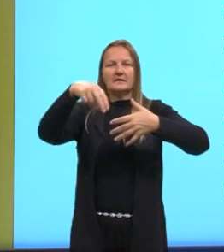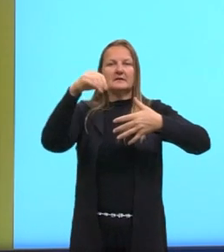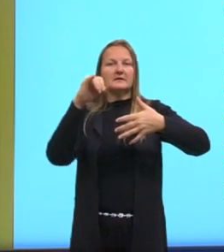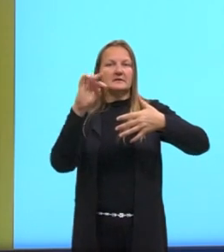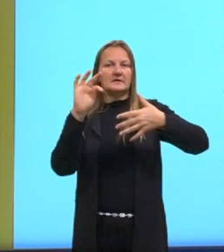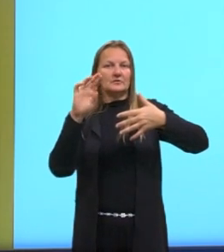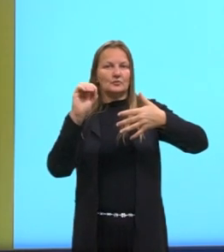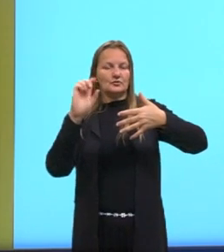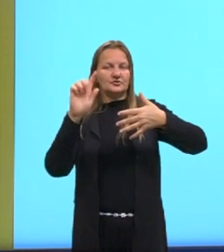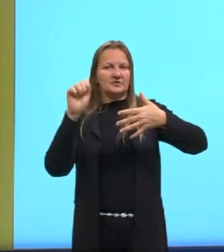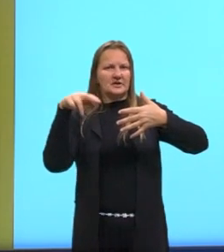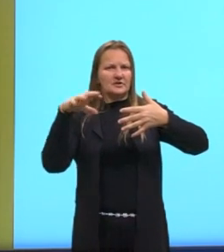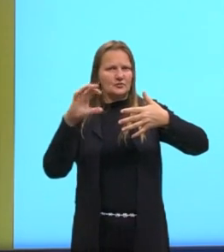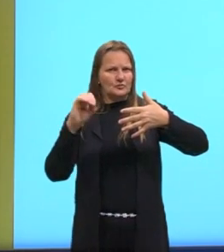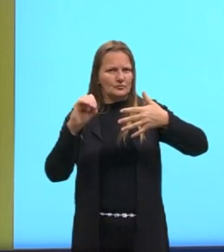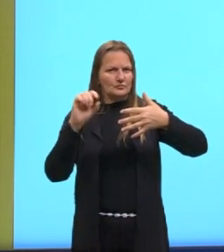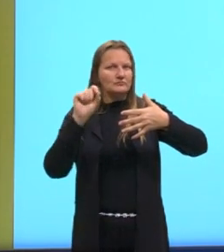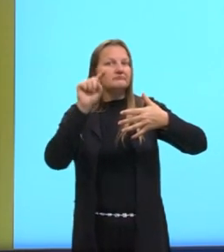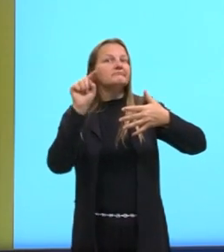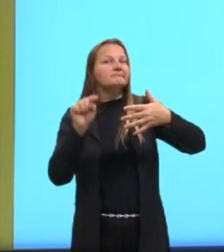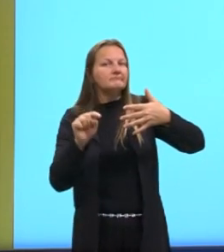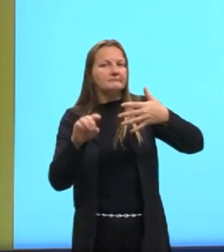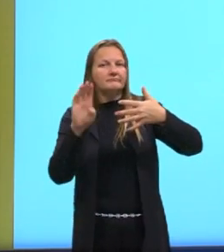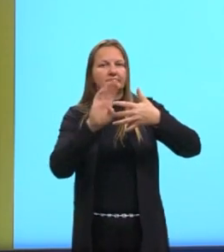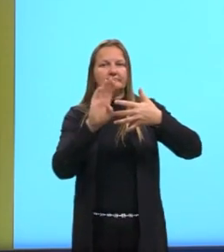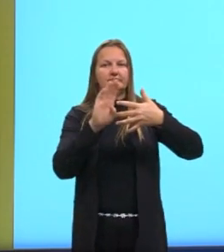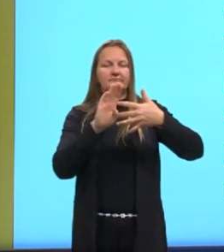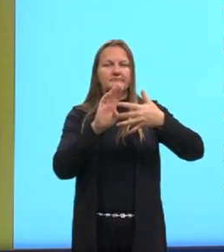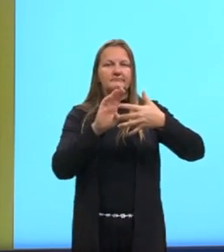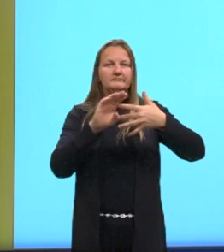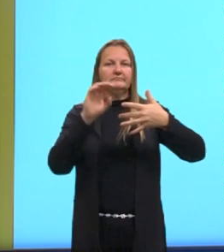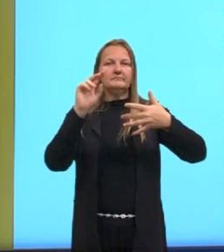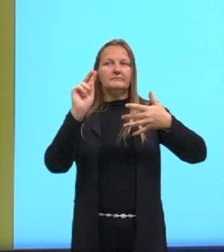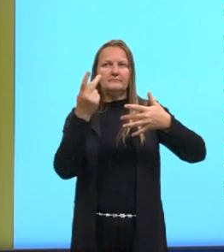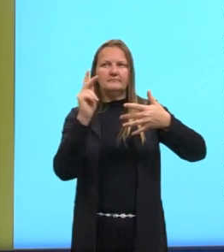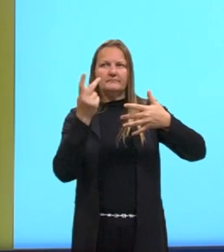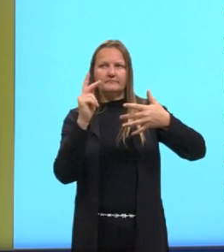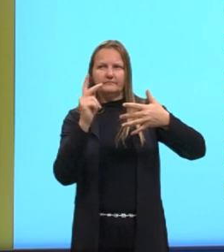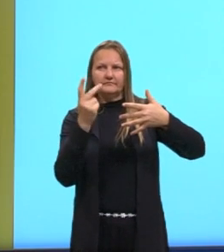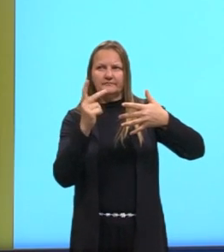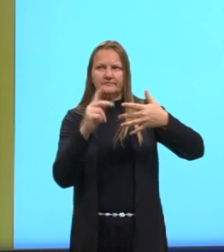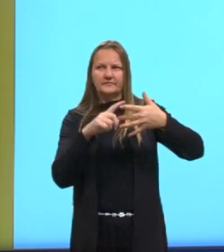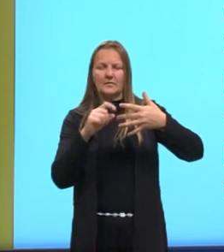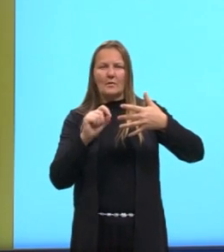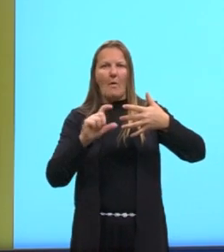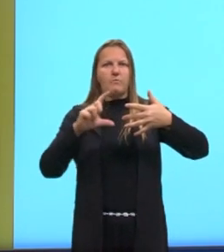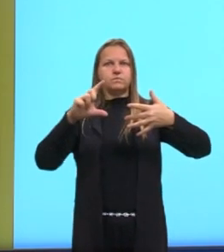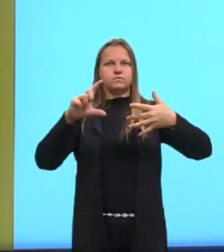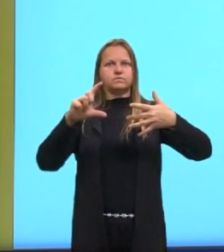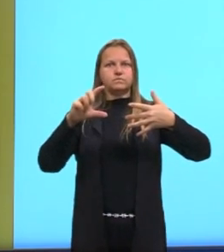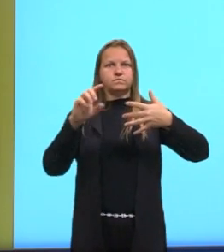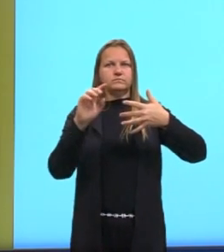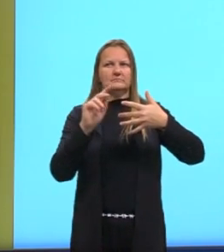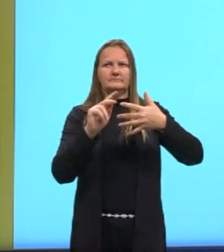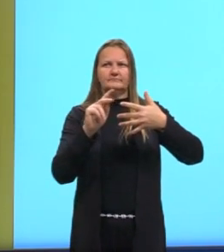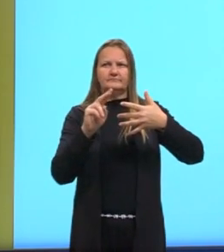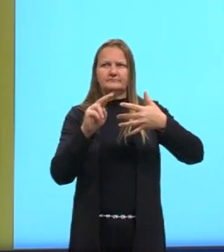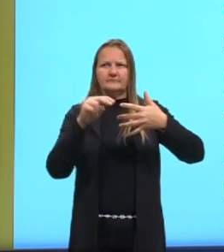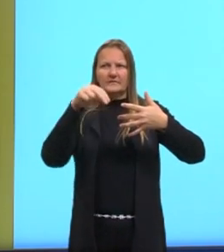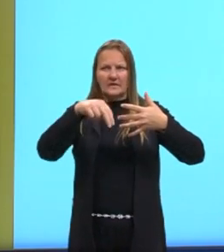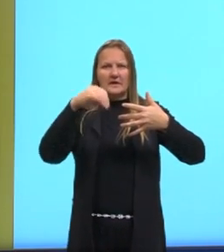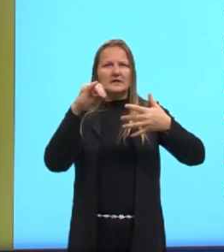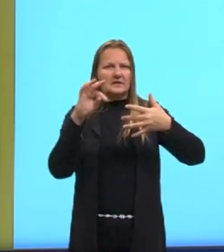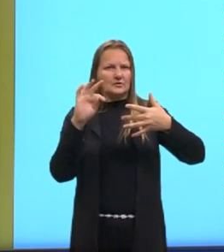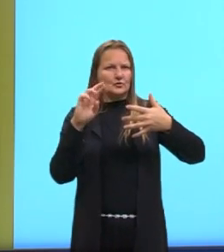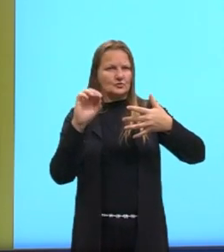transformando amônia em nitrito? Letra B. Nitrogênio devido ao aumento dos compostos nitrogenados no ambiente